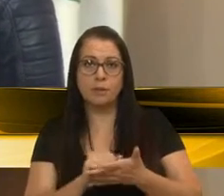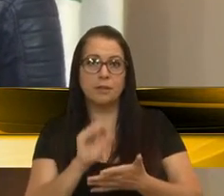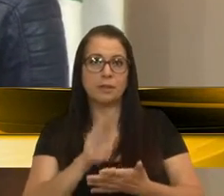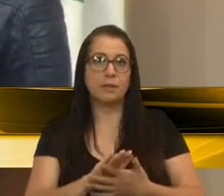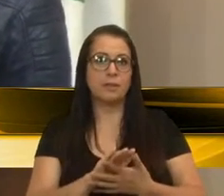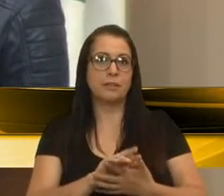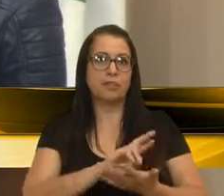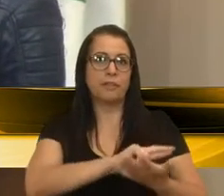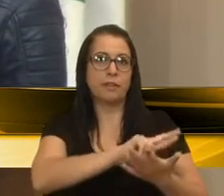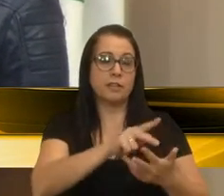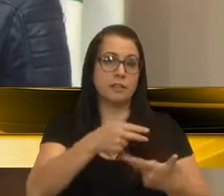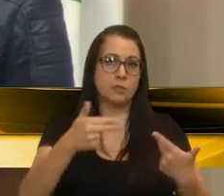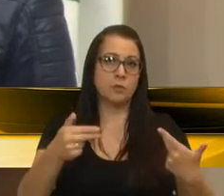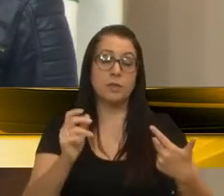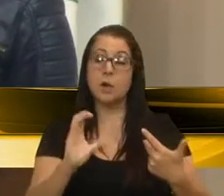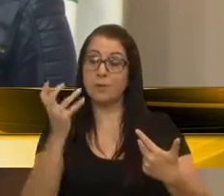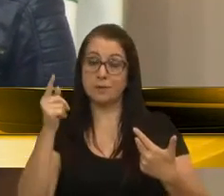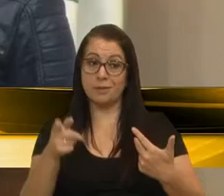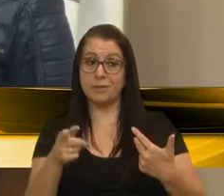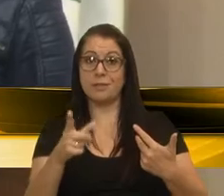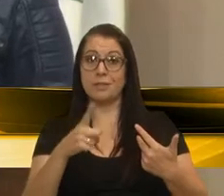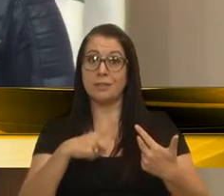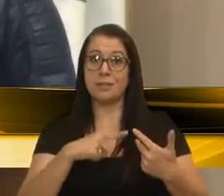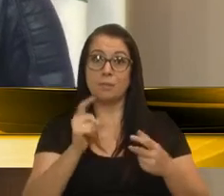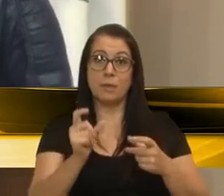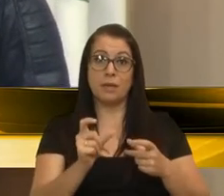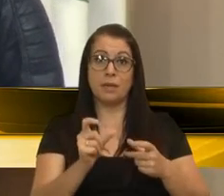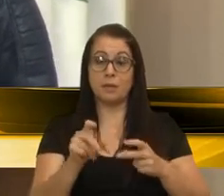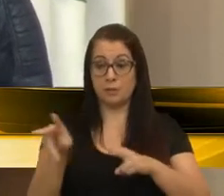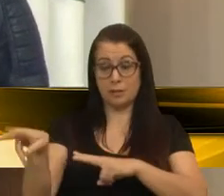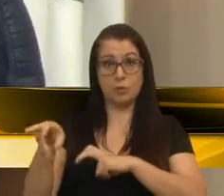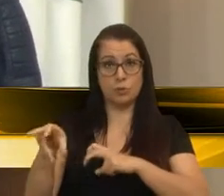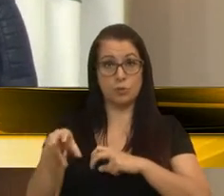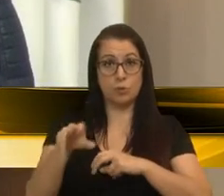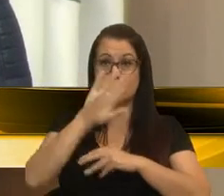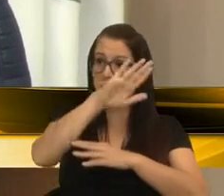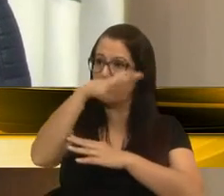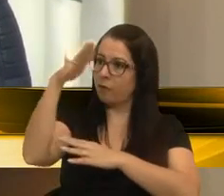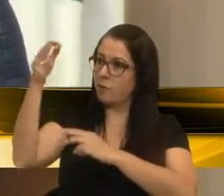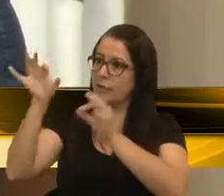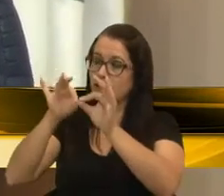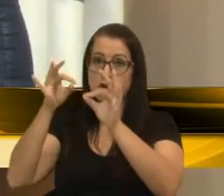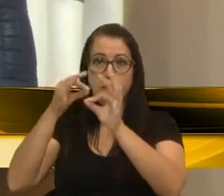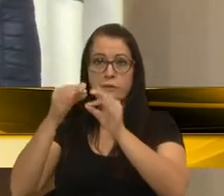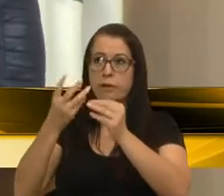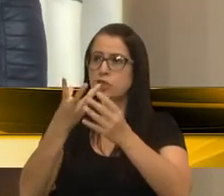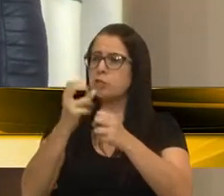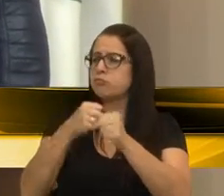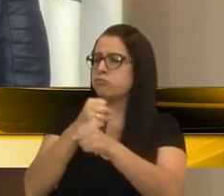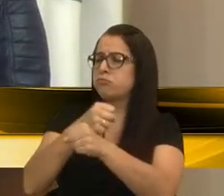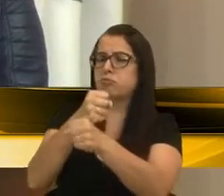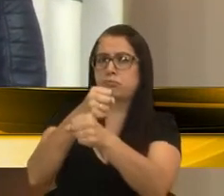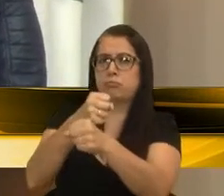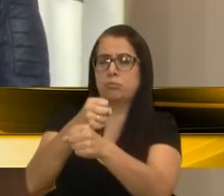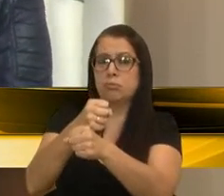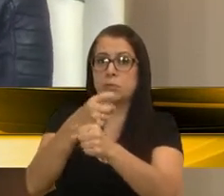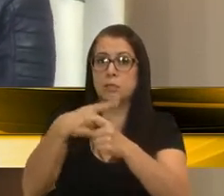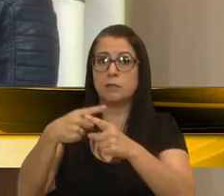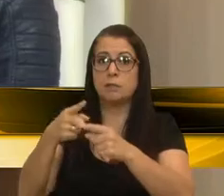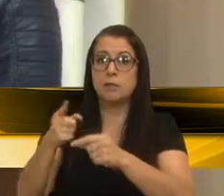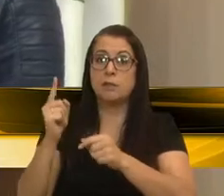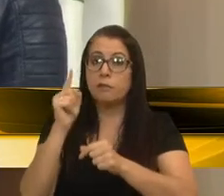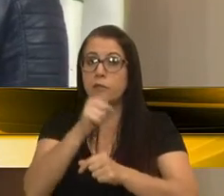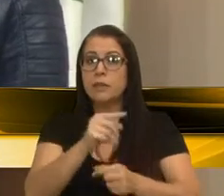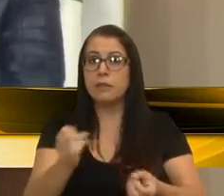São várias coisas que acontecem. A gente tem pequenos agricultores com parreiras centenárias. Por que não se busca, em Festa da Uva,